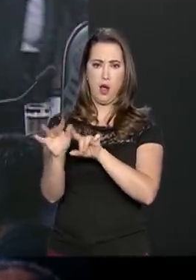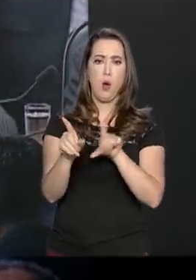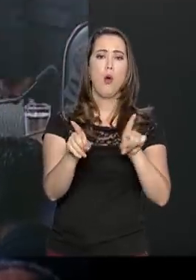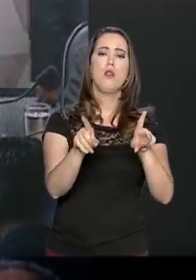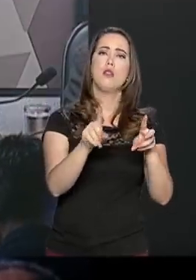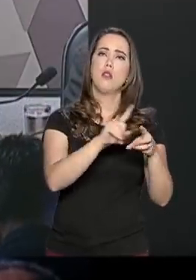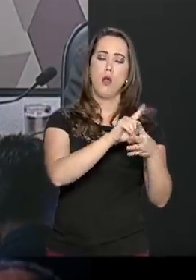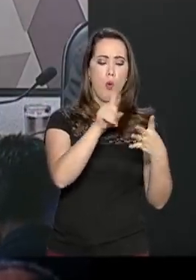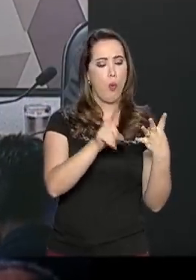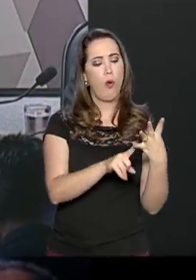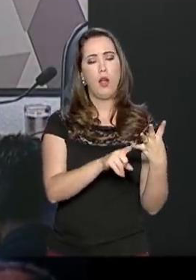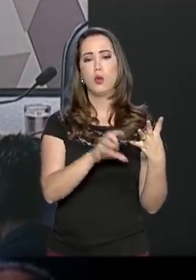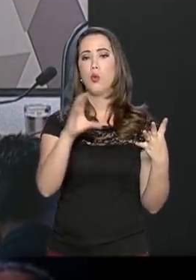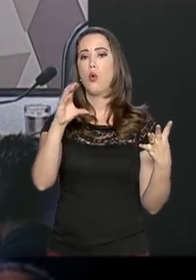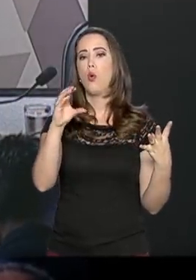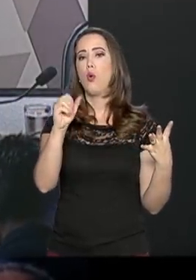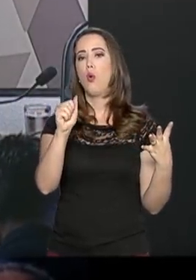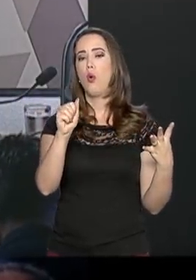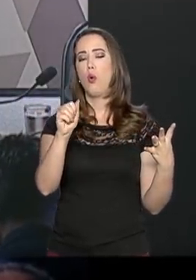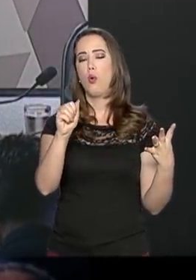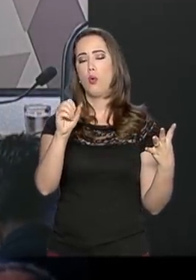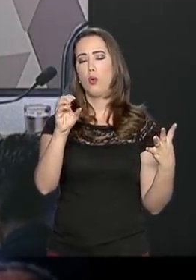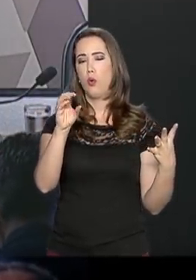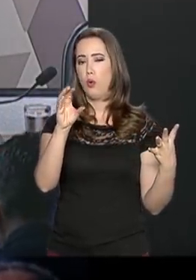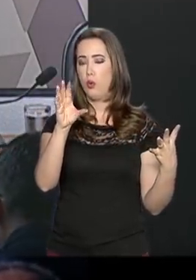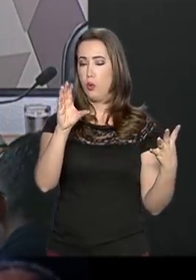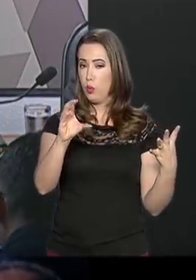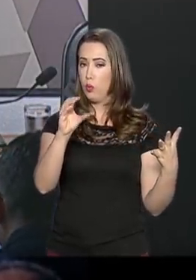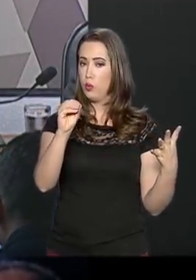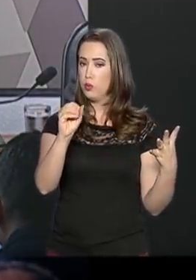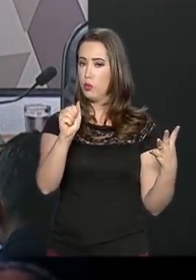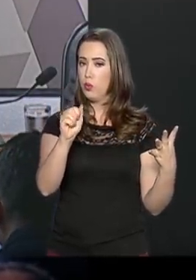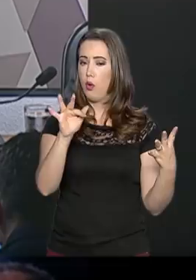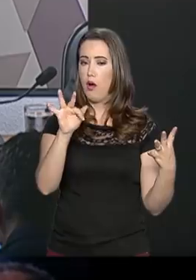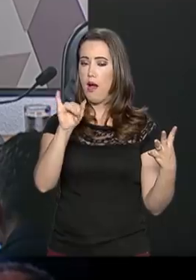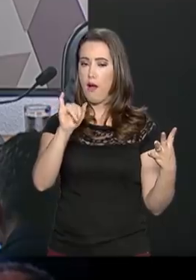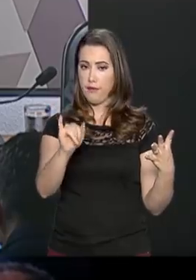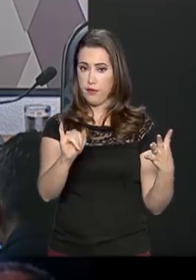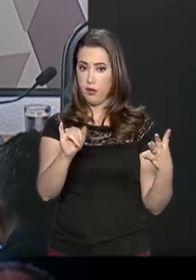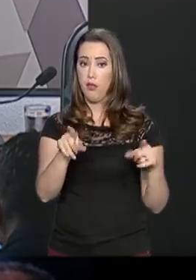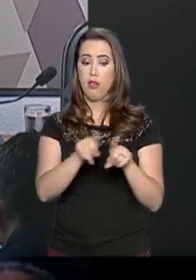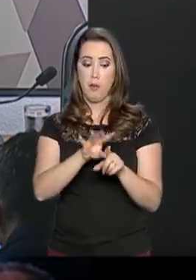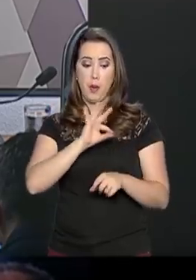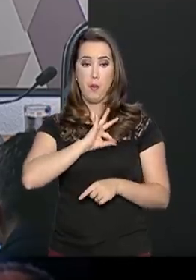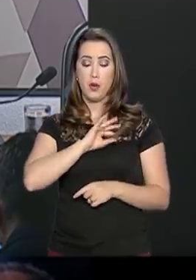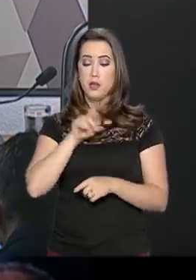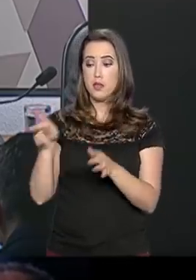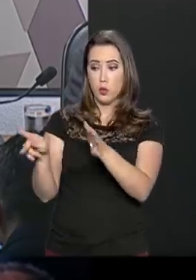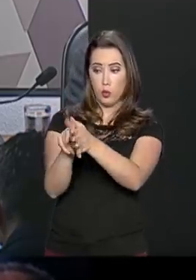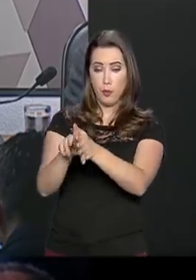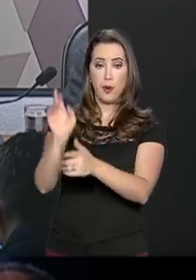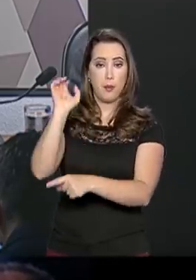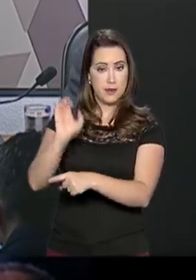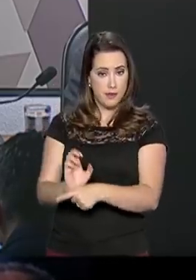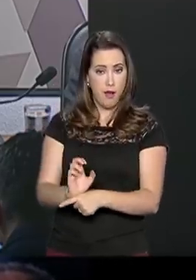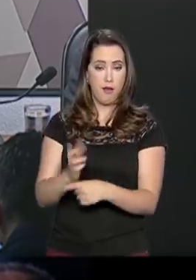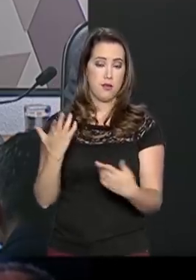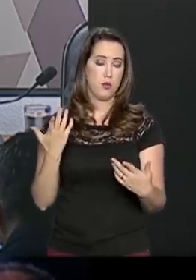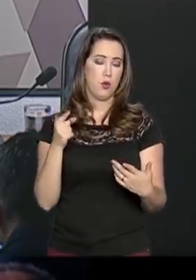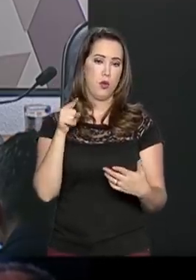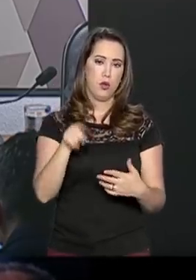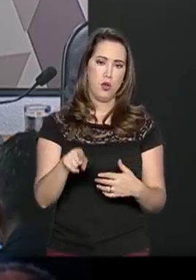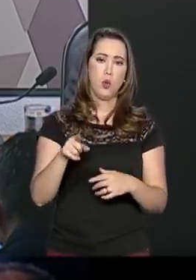também representantes das forças policiais estaduais. Nós vamos colocar também lá agentes